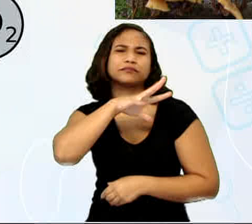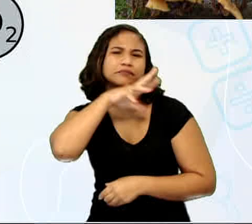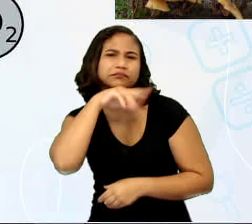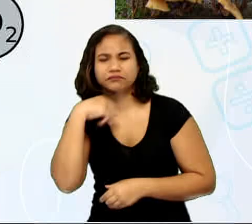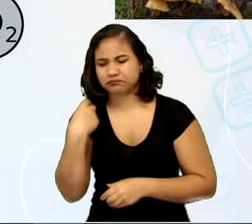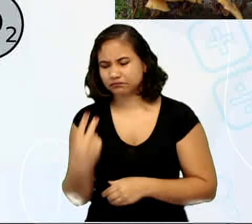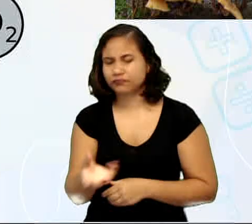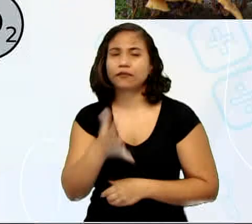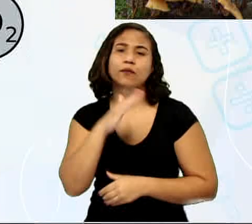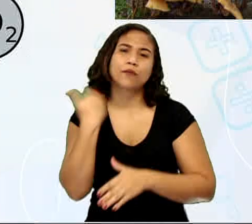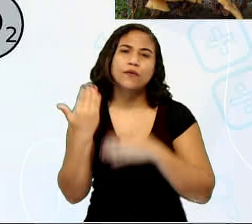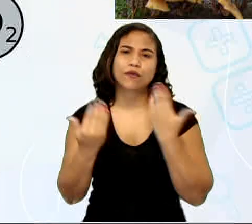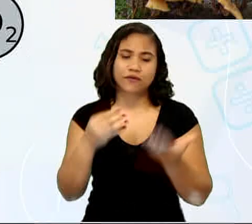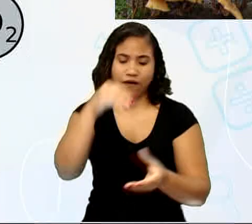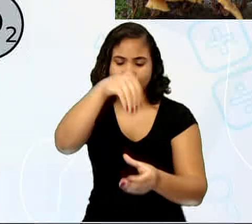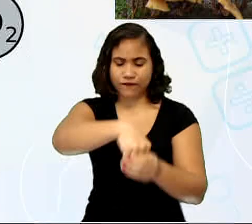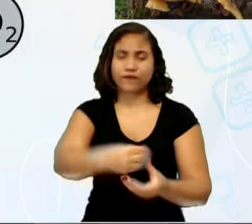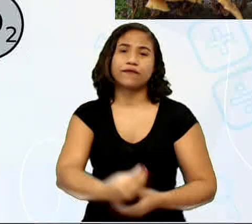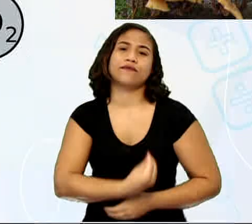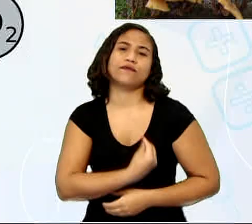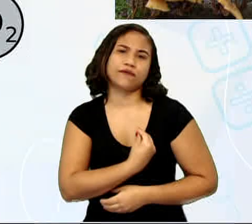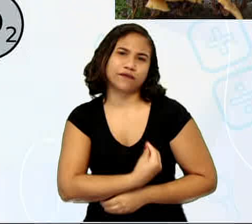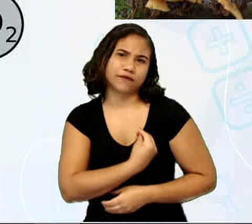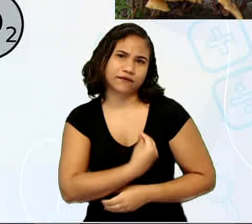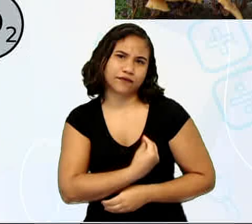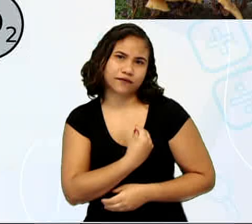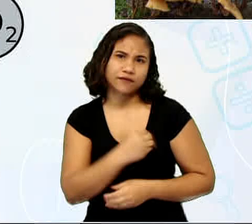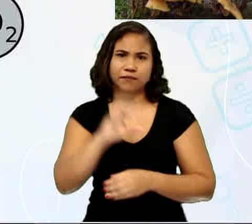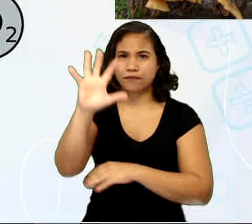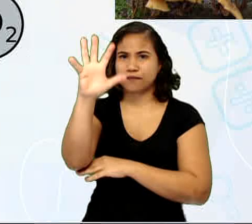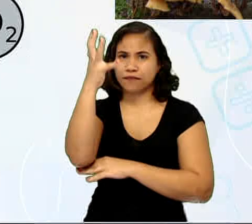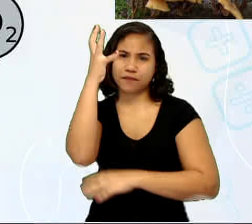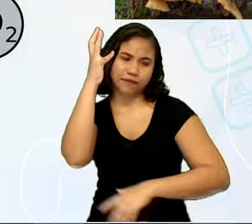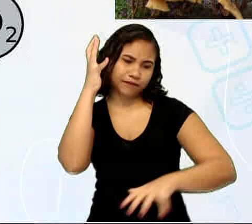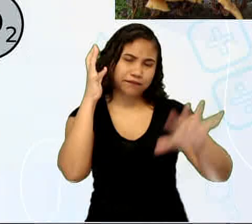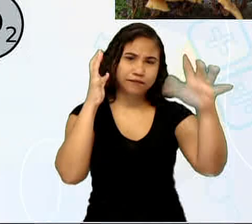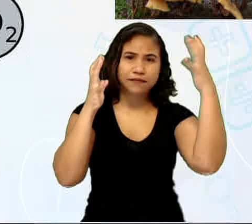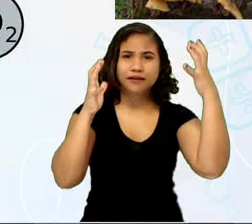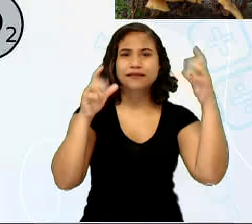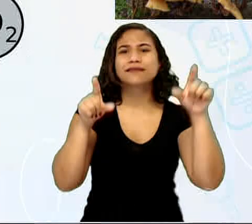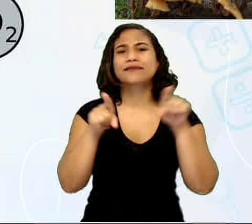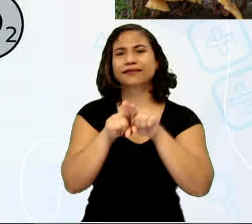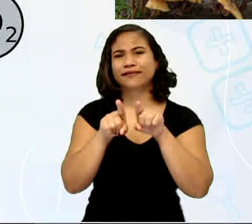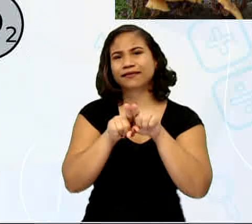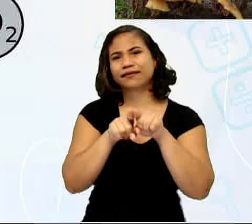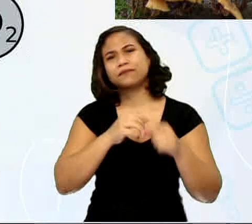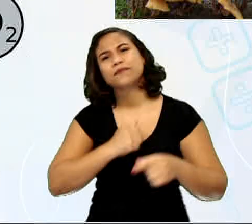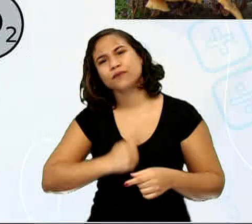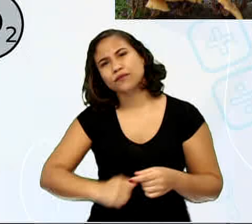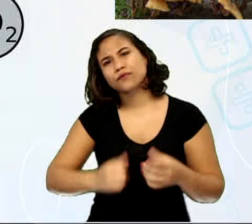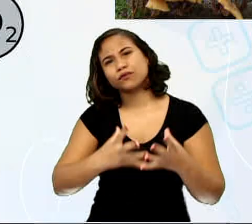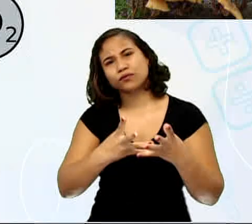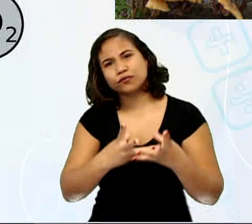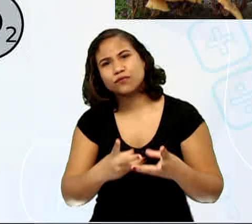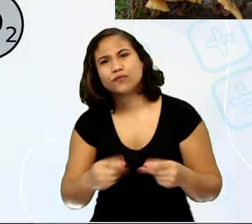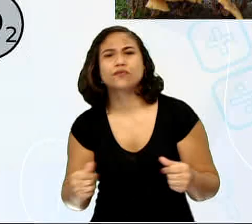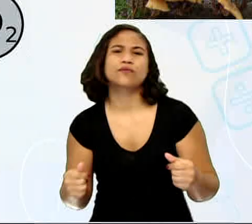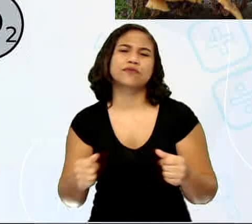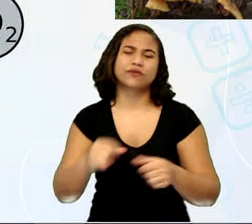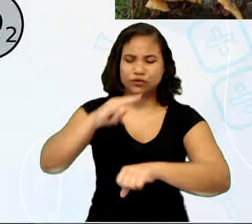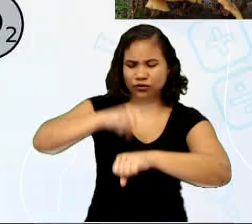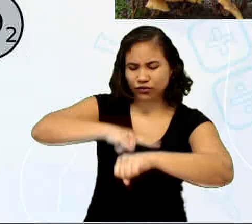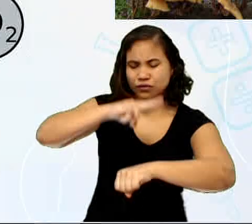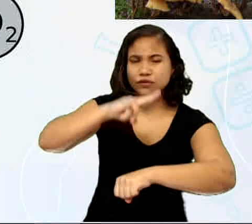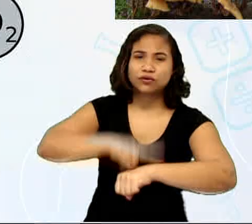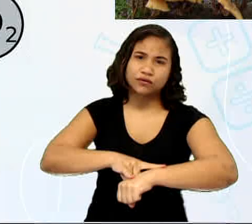Tanto restos mortais de animais e de vegetais, como também dos excrementos, fezes, urinas